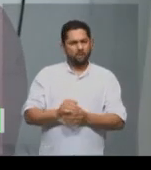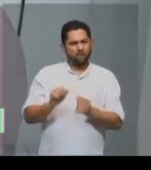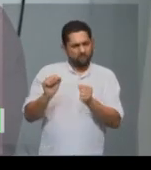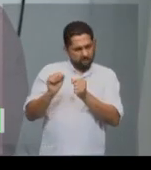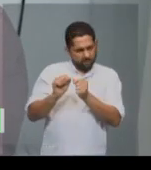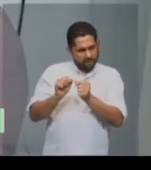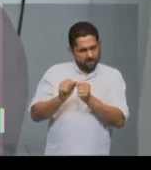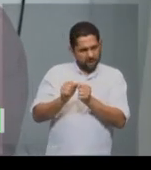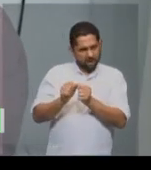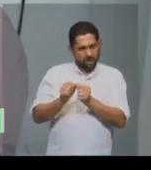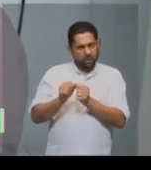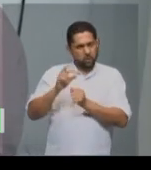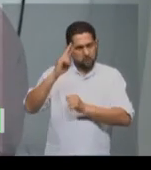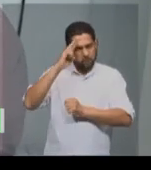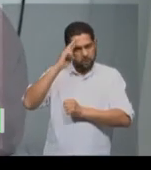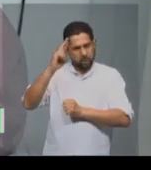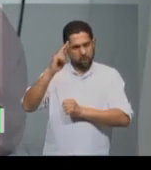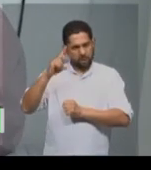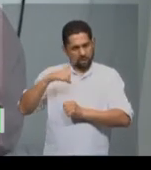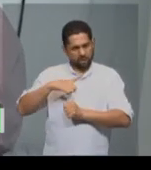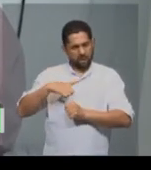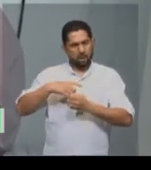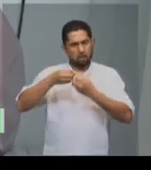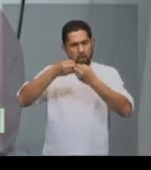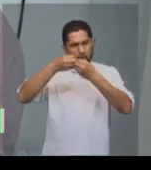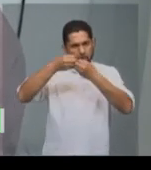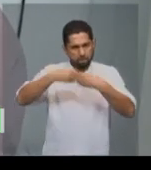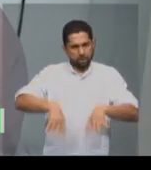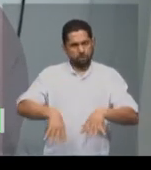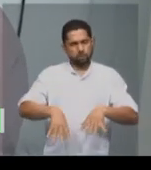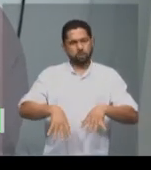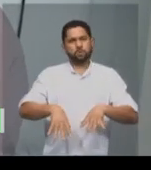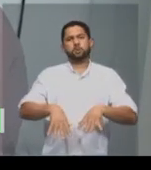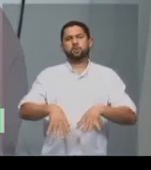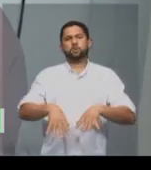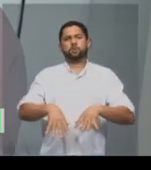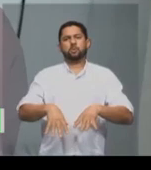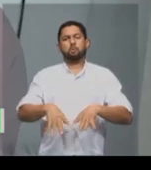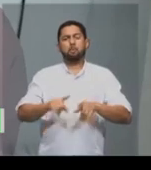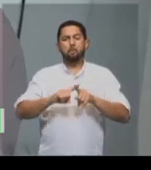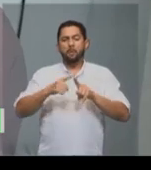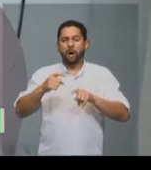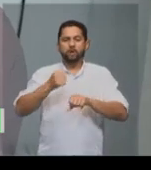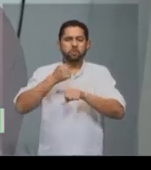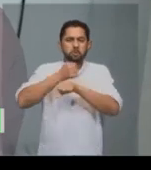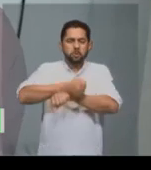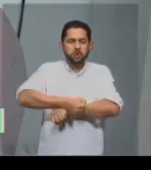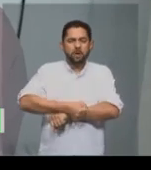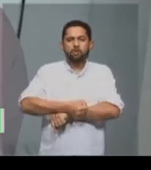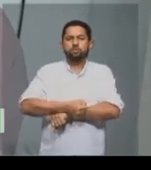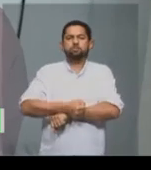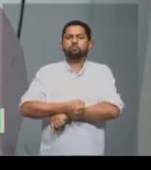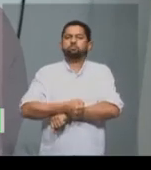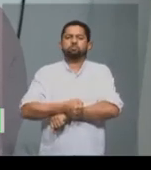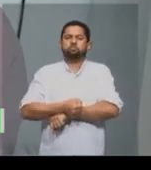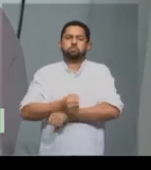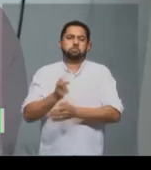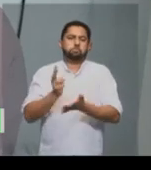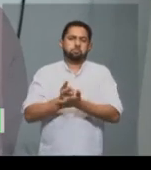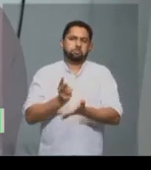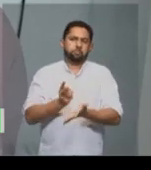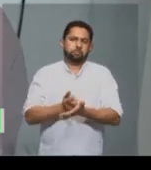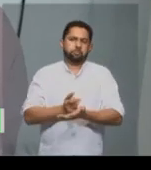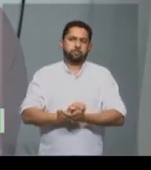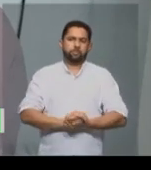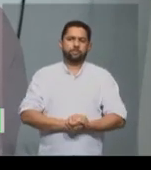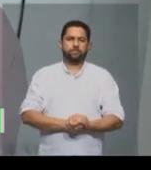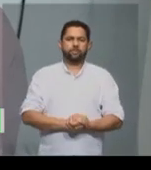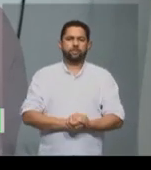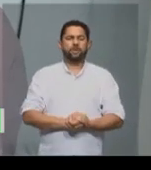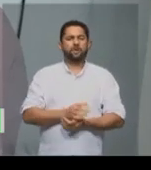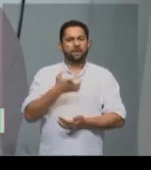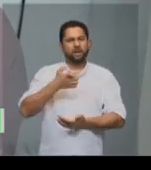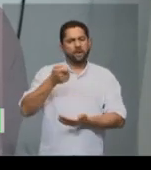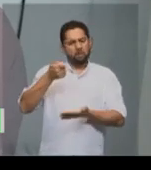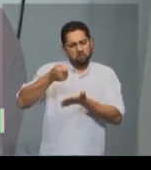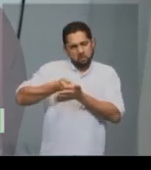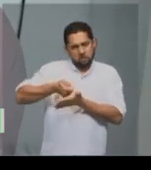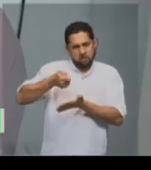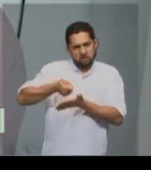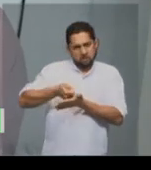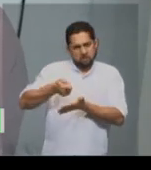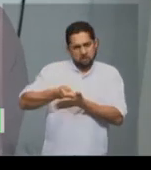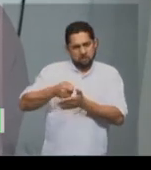prejuízo capital àquele senhor que impõe a sua vontade sobre as pessoas escravizadas. Então,